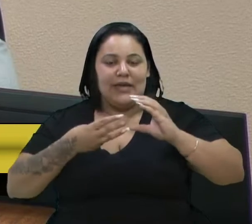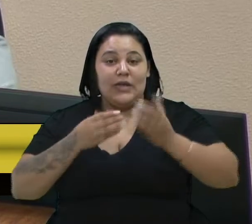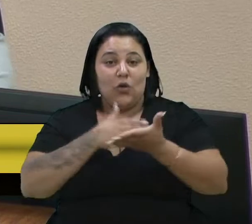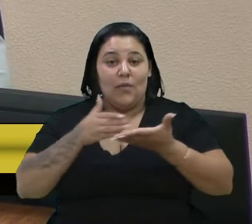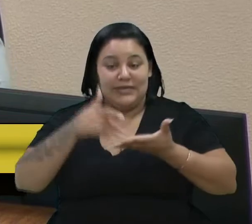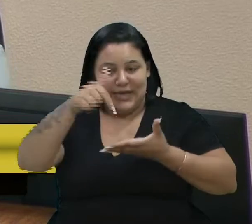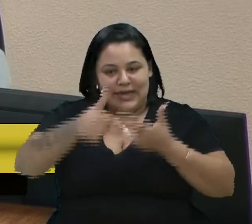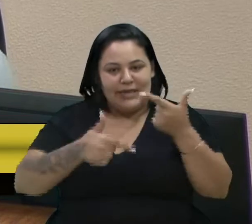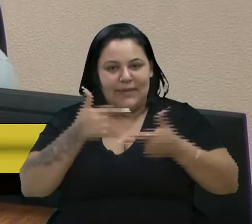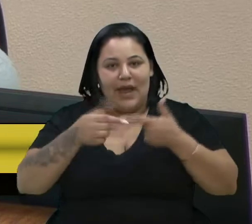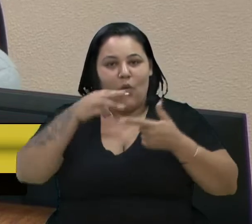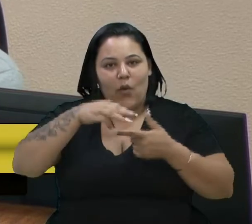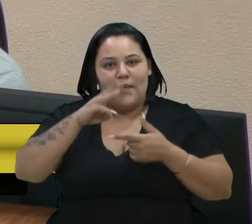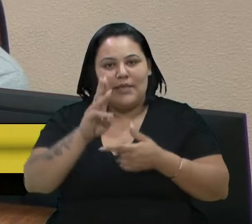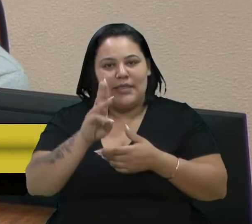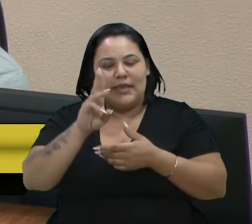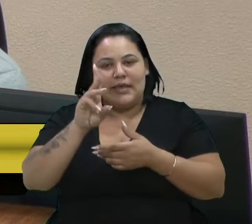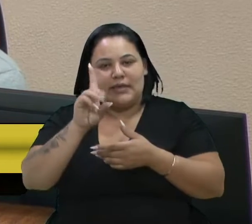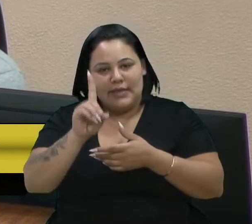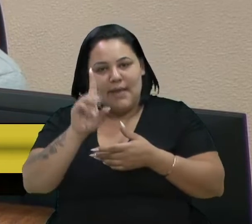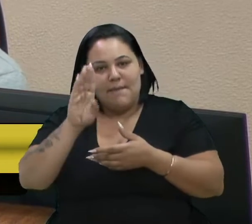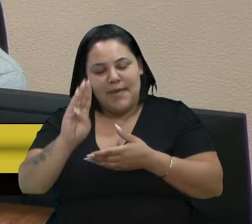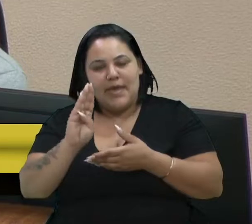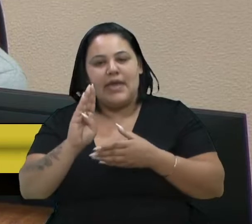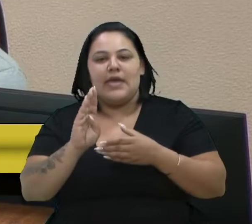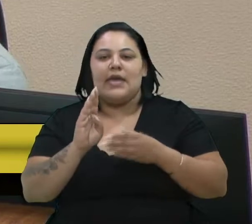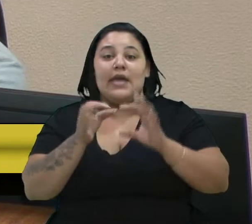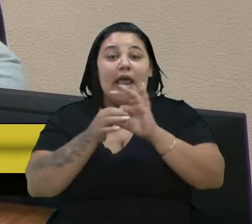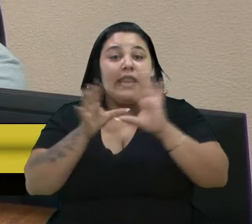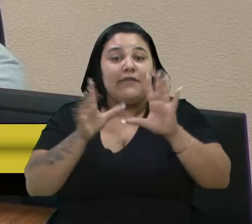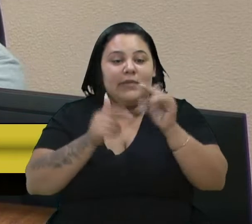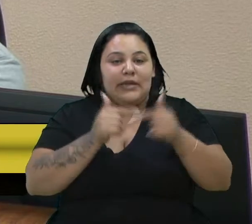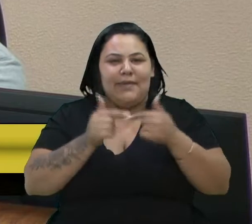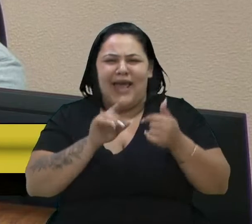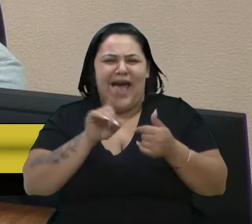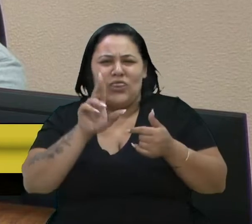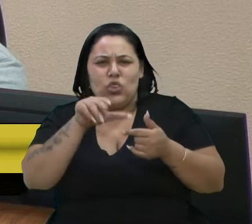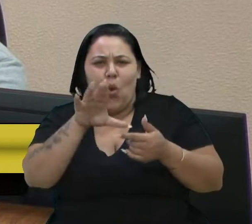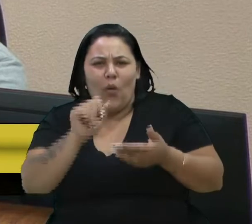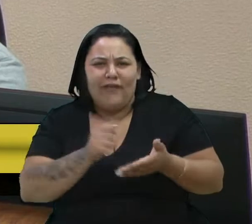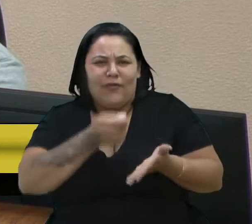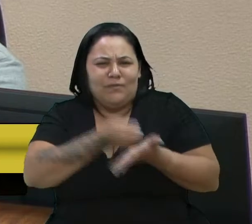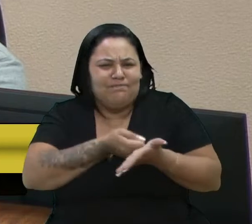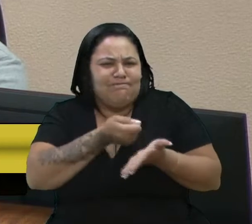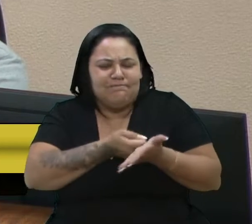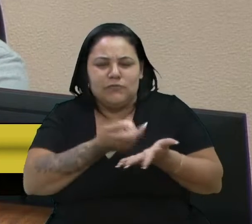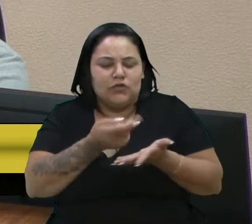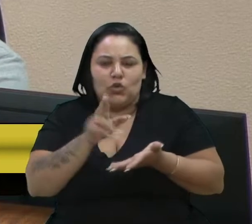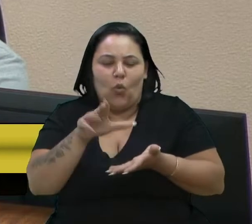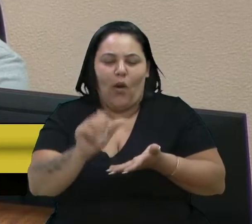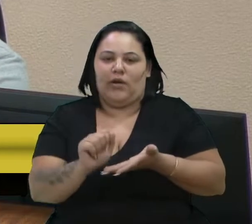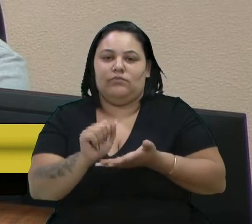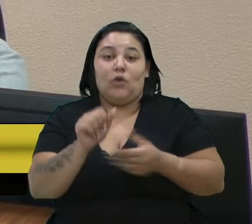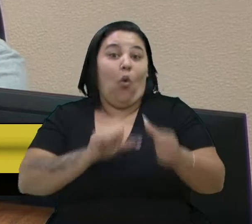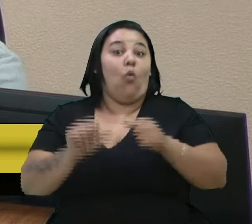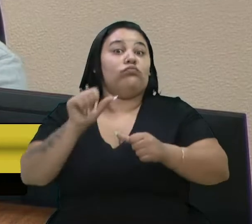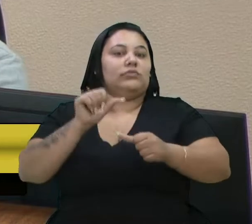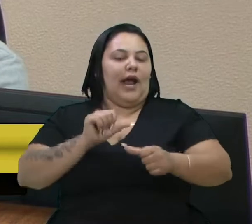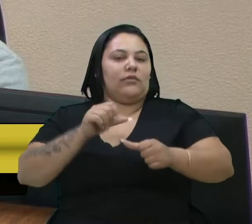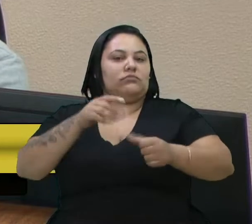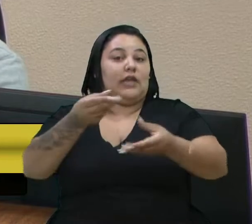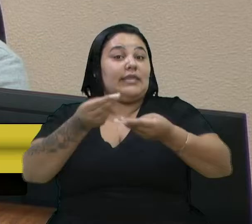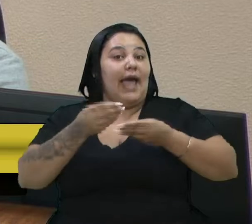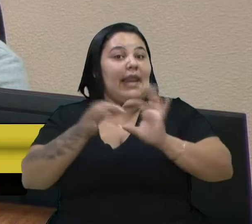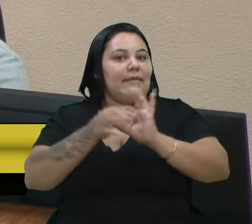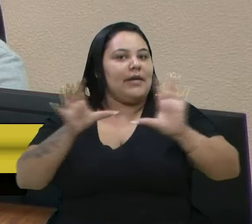Vereadores do MDB, sempre deu liberdade para os vereadores atuarem, nunca nos pressionou a tomar posição, pelo contrário, então nos dá muita liberdade de